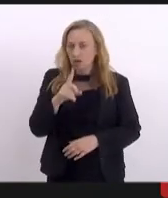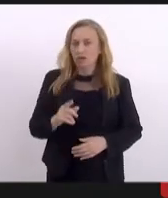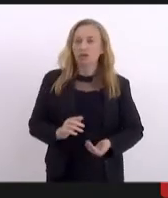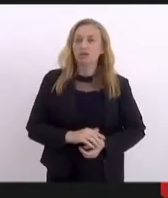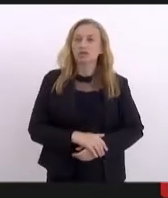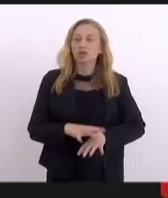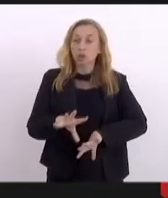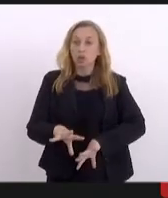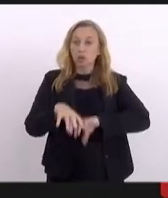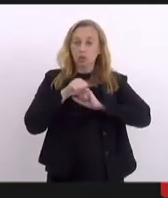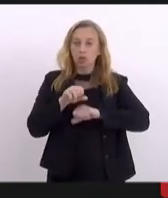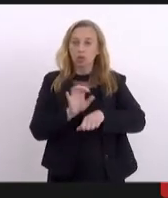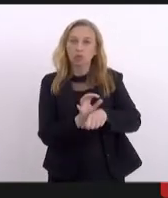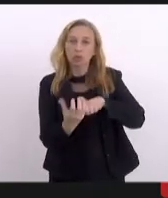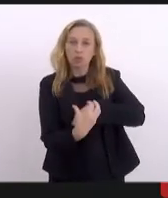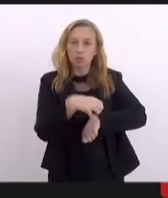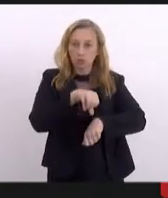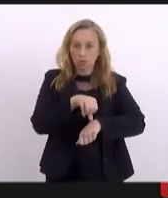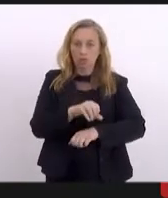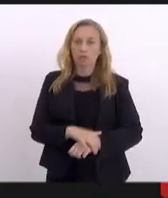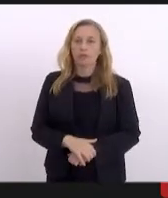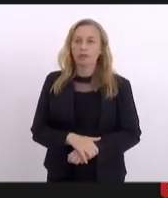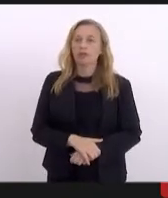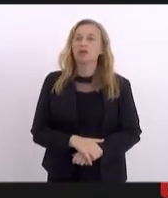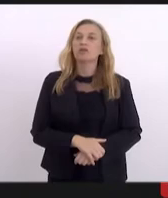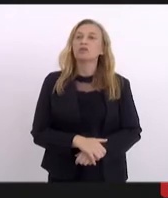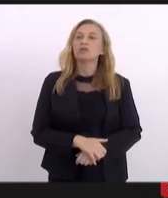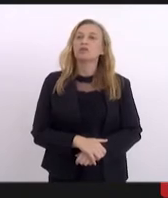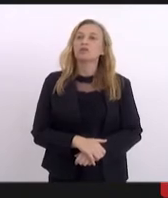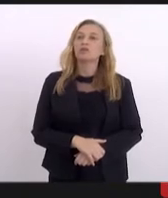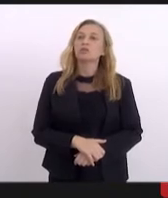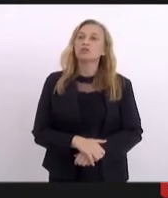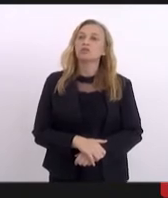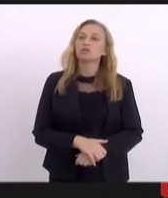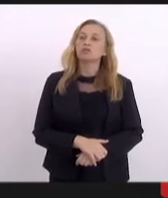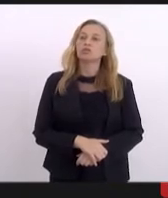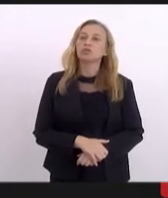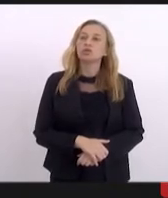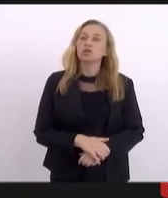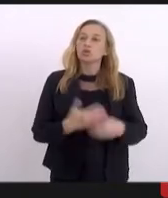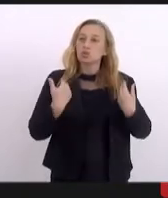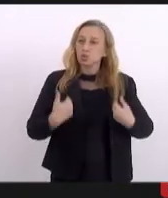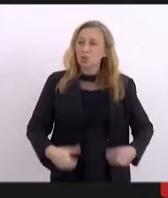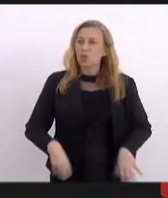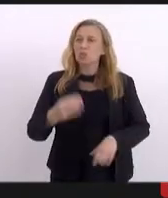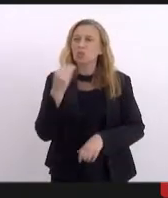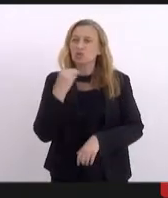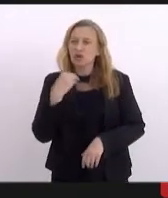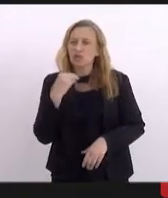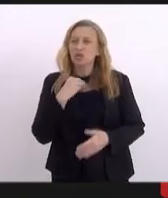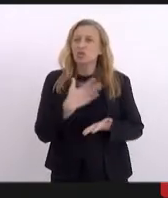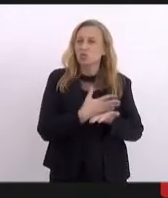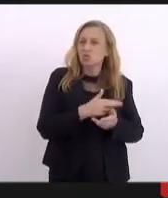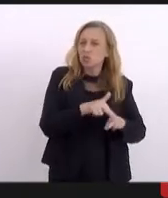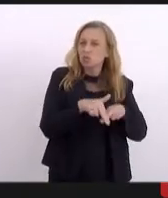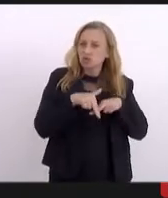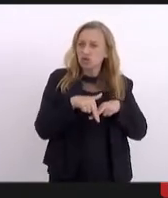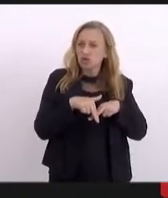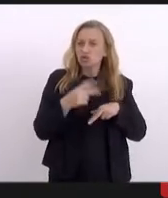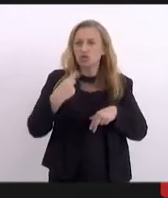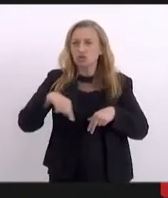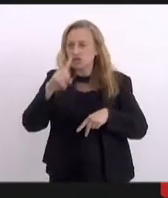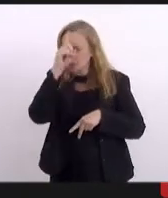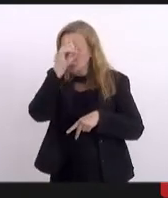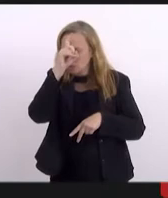contaminados por Covid-19. Além do corpo enfraquecido pelo motivo inicial da internação, o